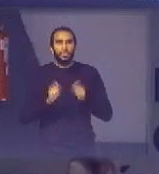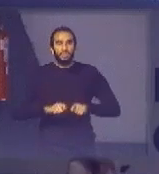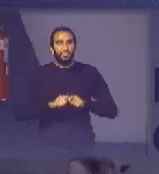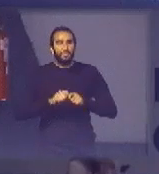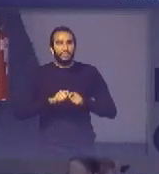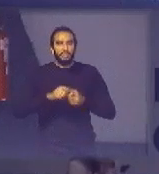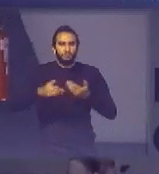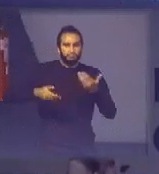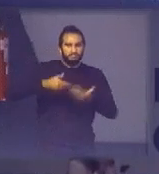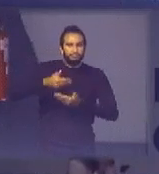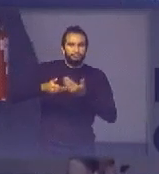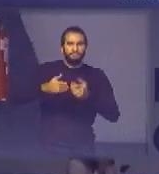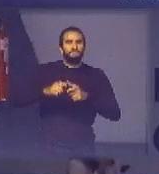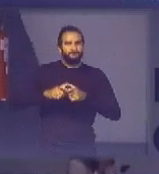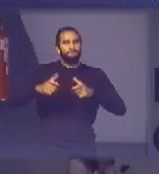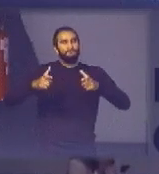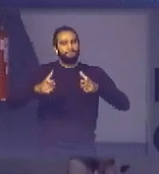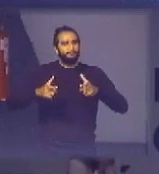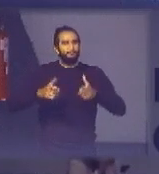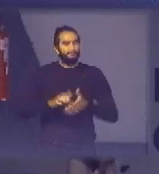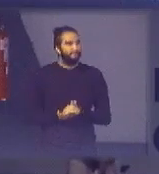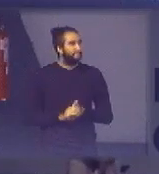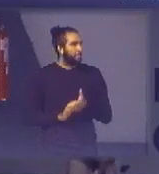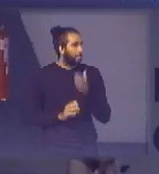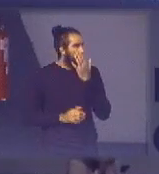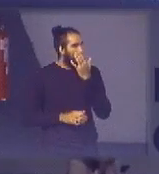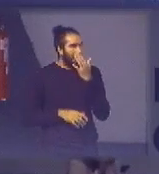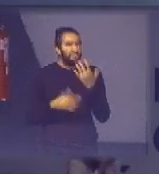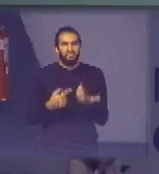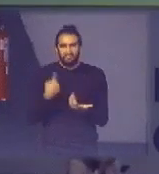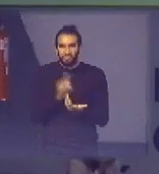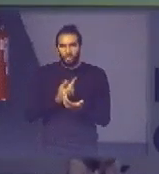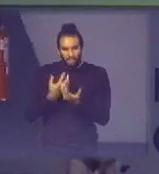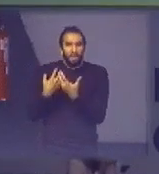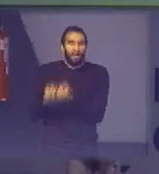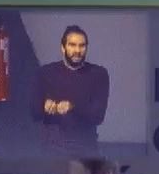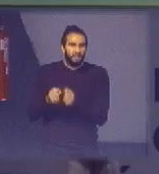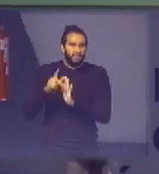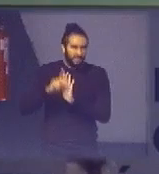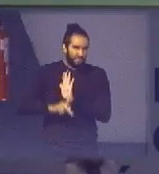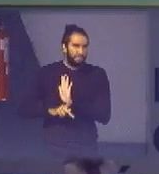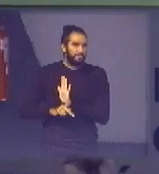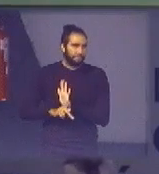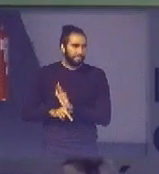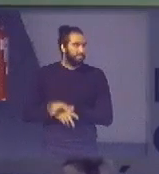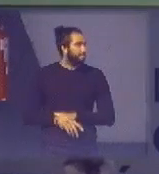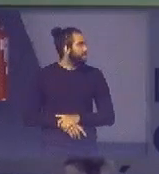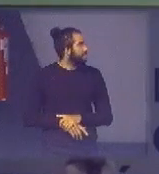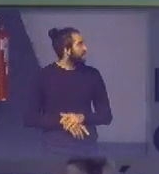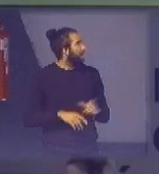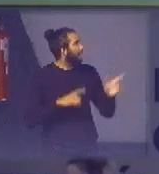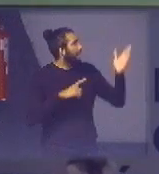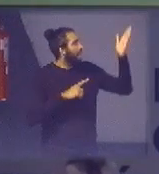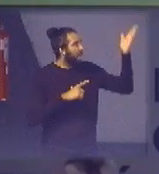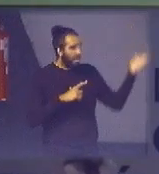muito maior então a gente passou a assumir esse programa essas são as marcas